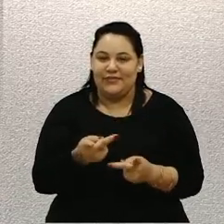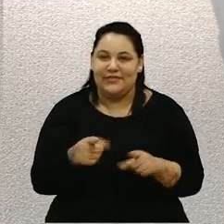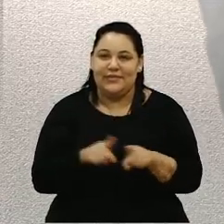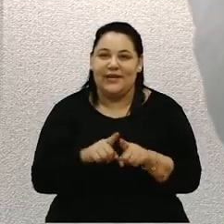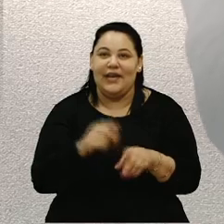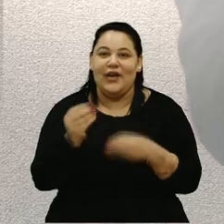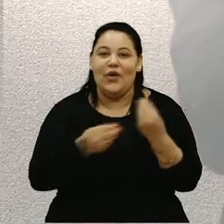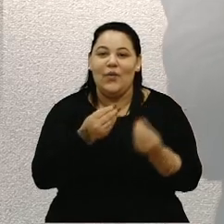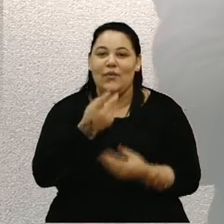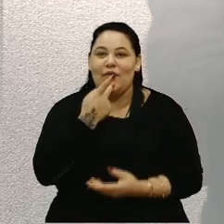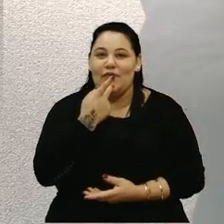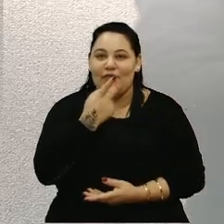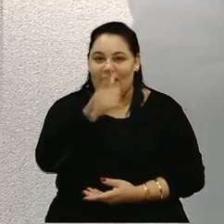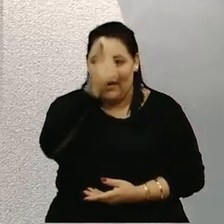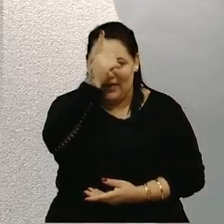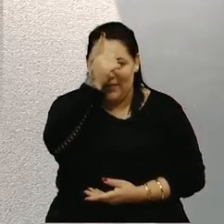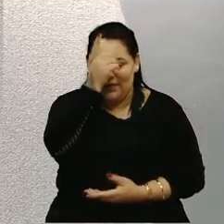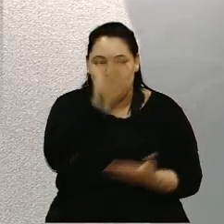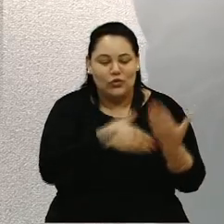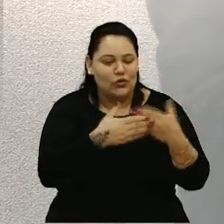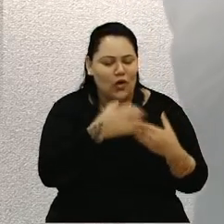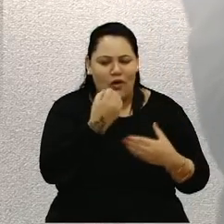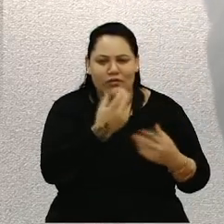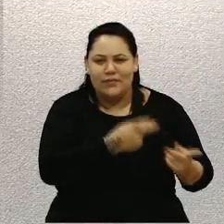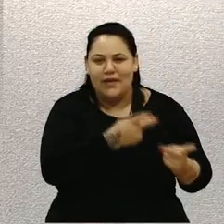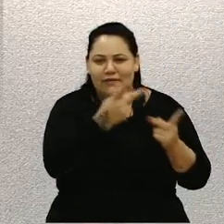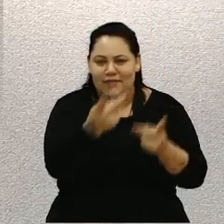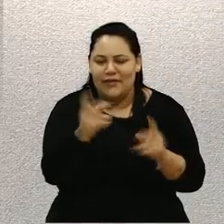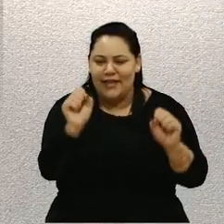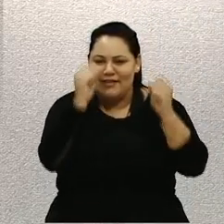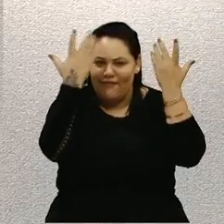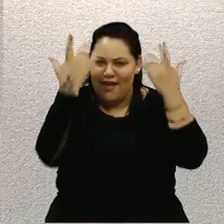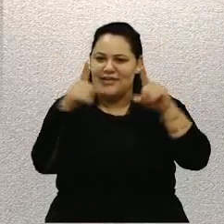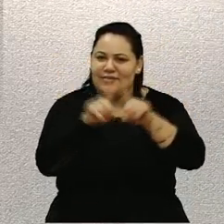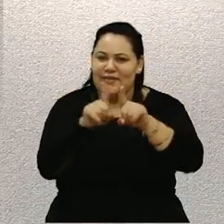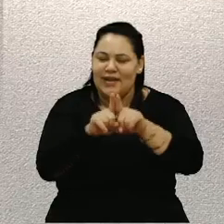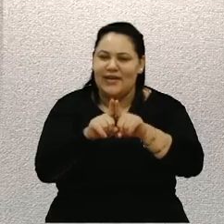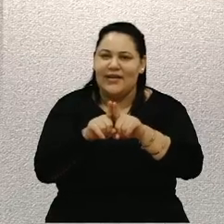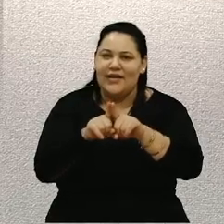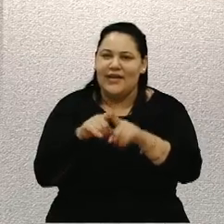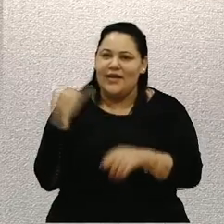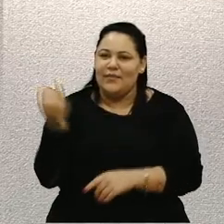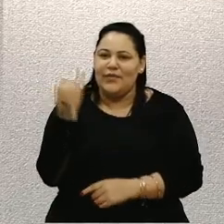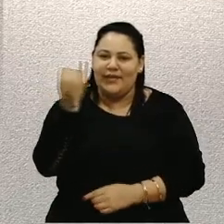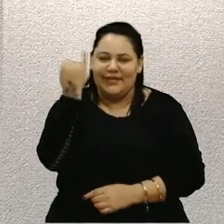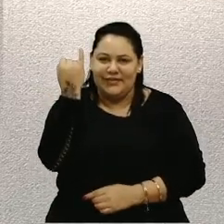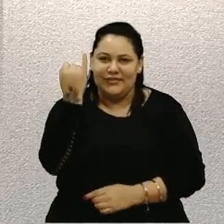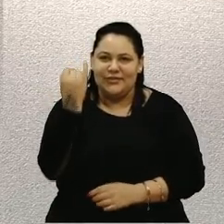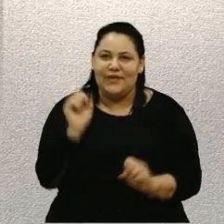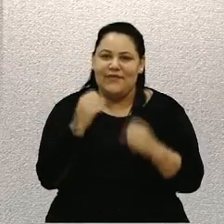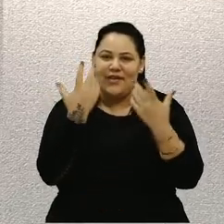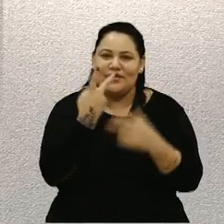alemão, Sie sind herzlich willkommen, por esta festa dos 200 anos da